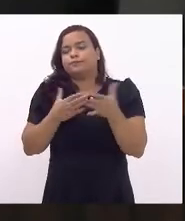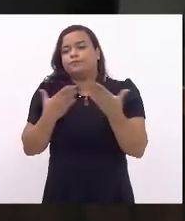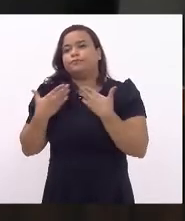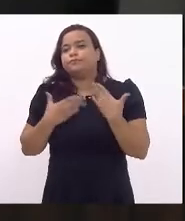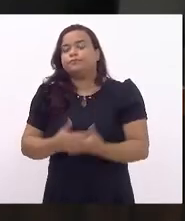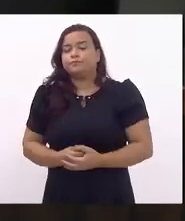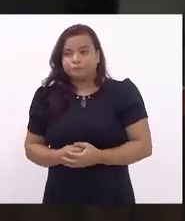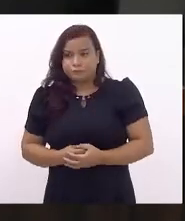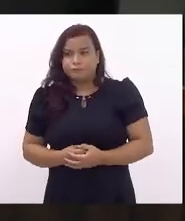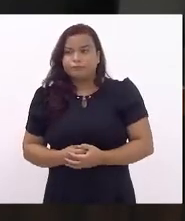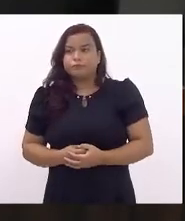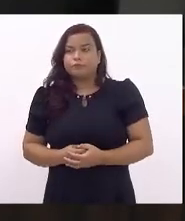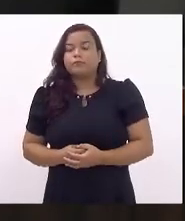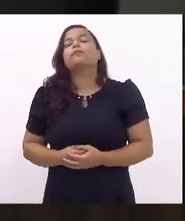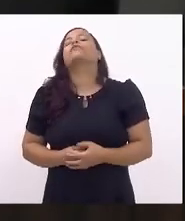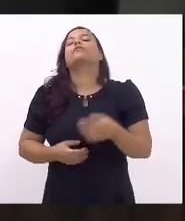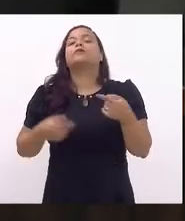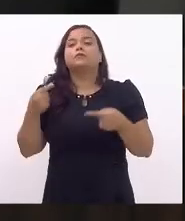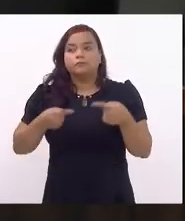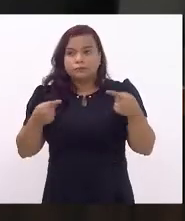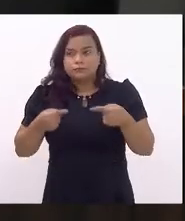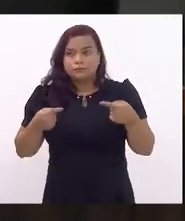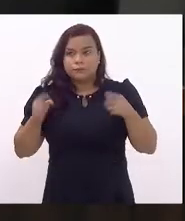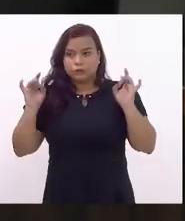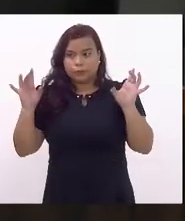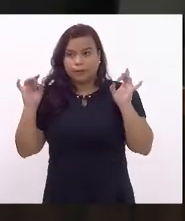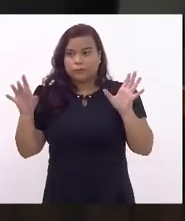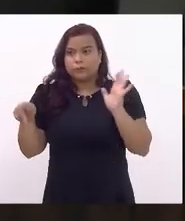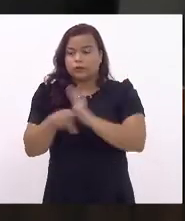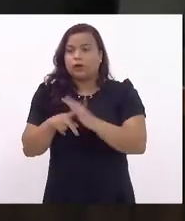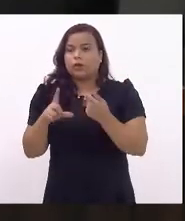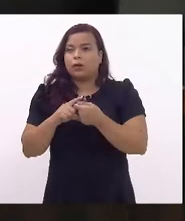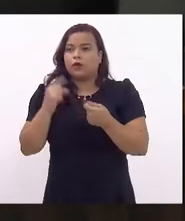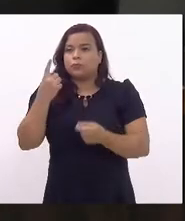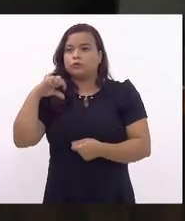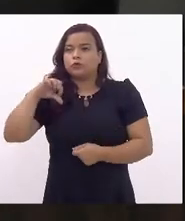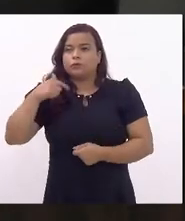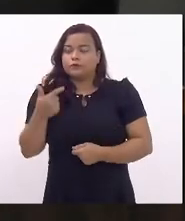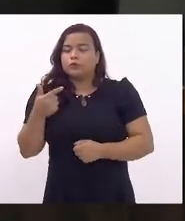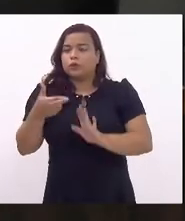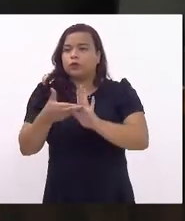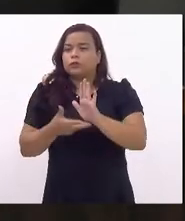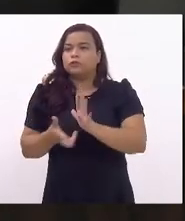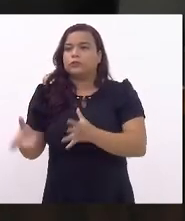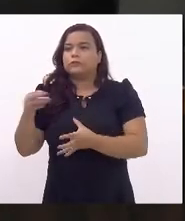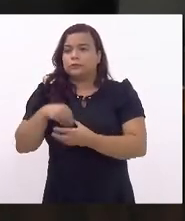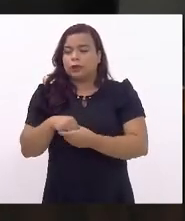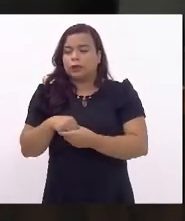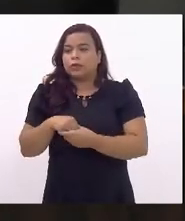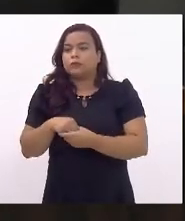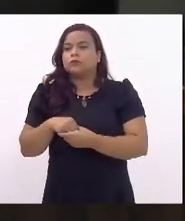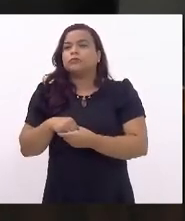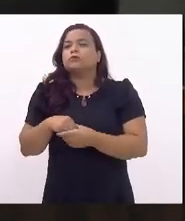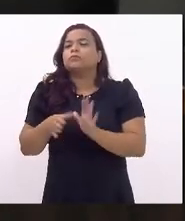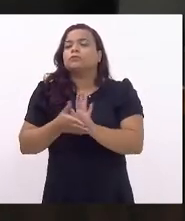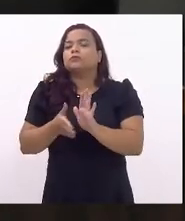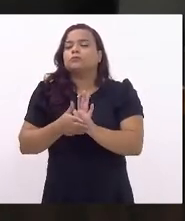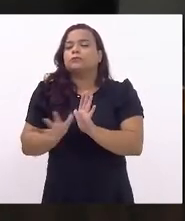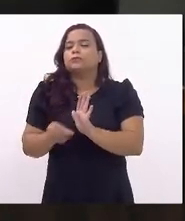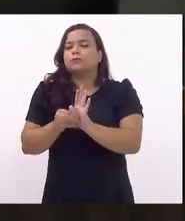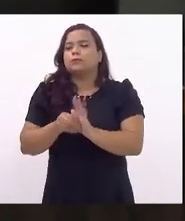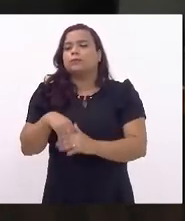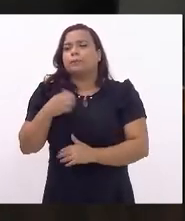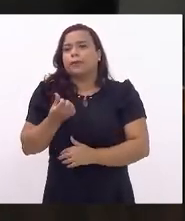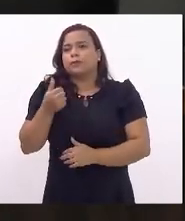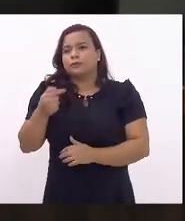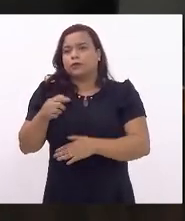Em segunda discussão, sujeito às disposições especiais de acordo com o artigo 192 do Regimento Interno, proposta de emenda condicional 6721 de autoria dos deputados